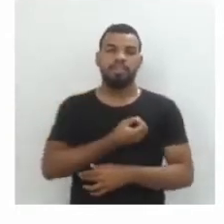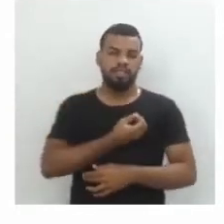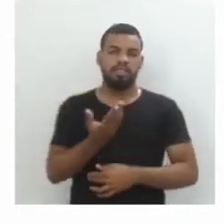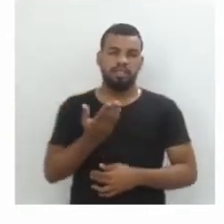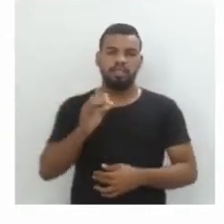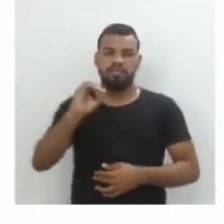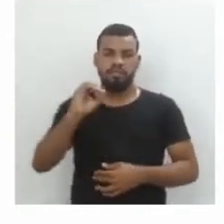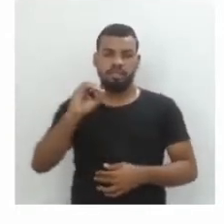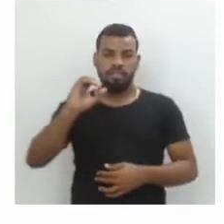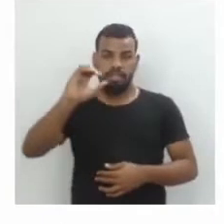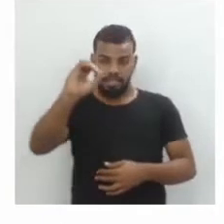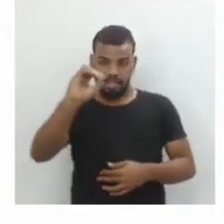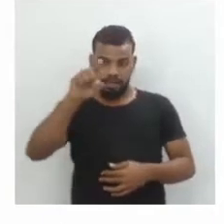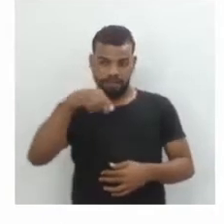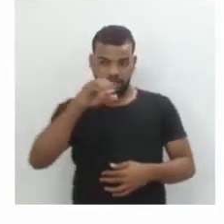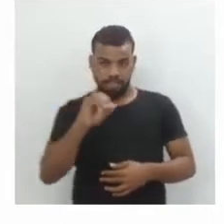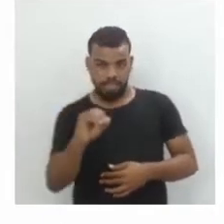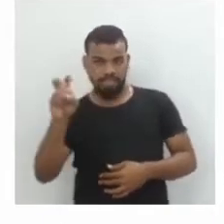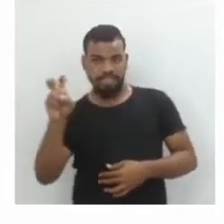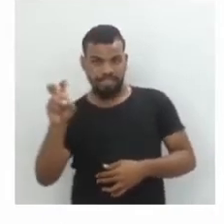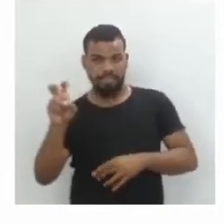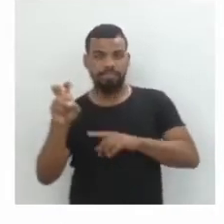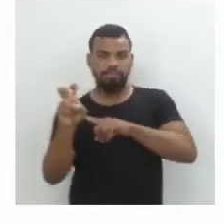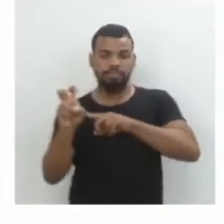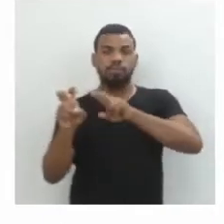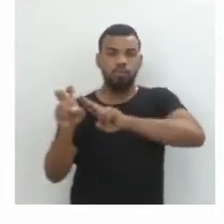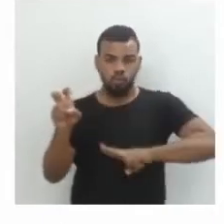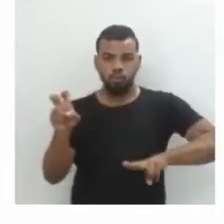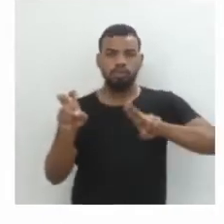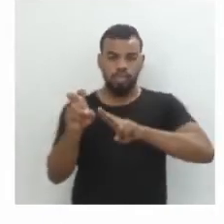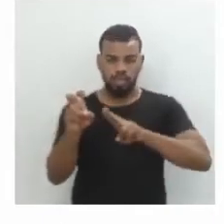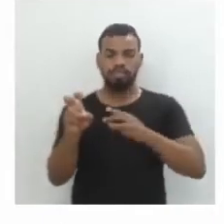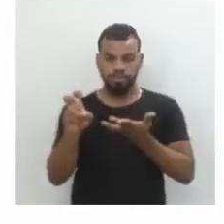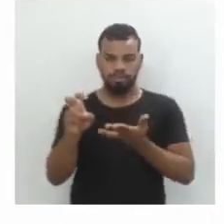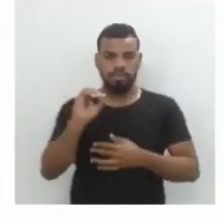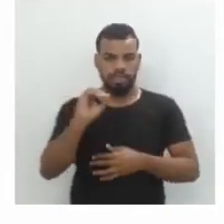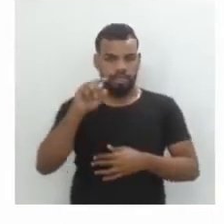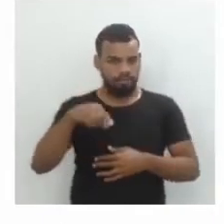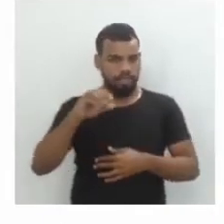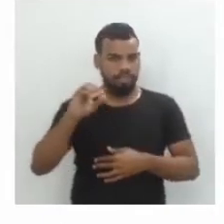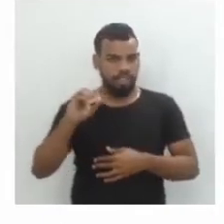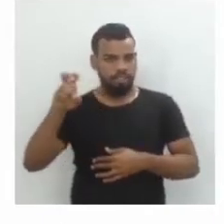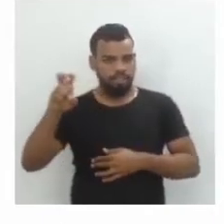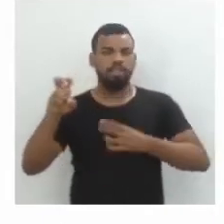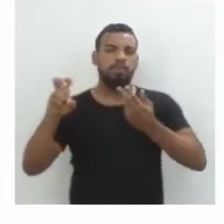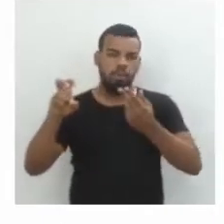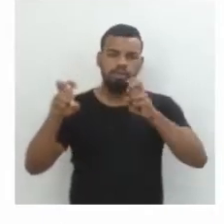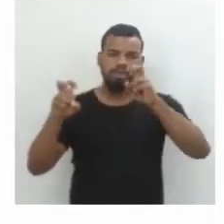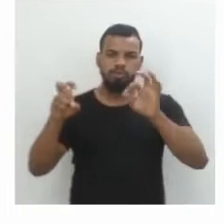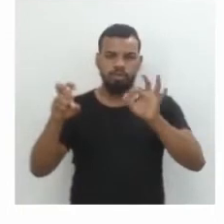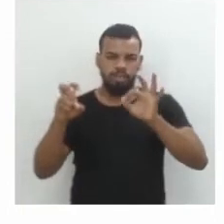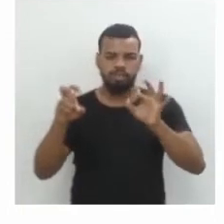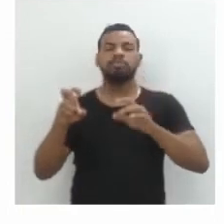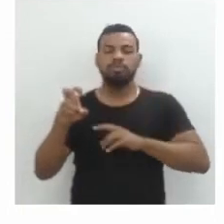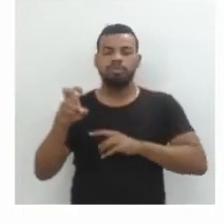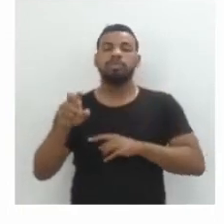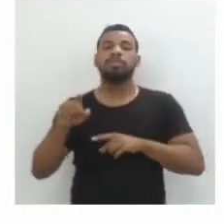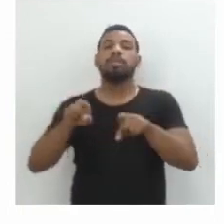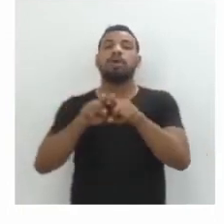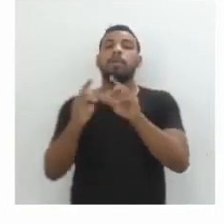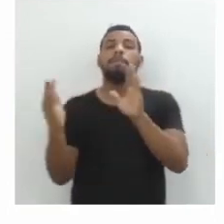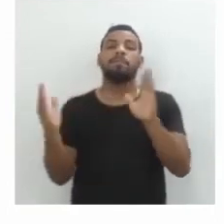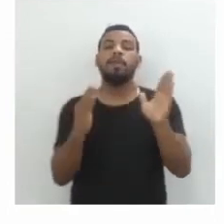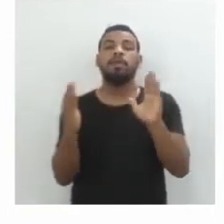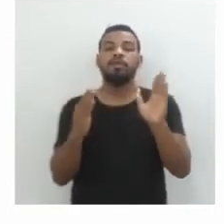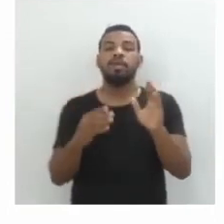0,05, que é esse valor que a gente vai utilizar nos cálculos. E pelo número de períodos. Então qual é o período aqui?